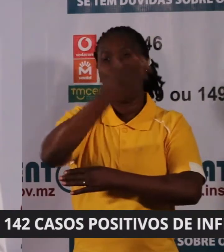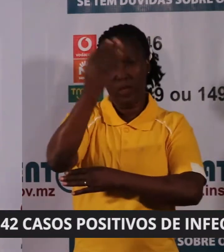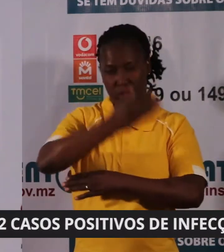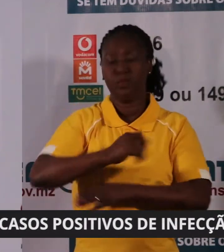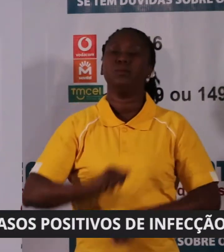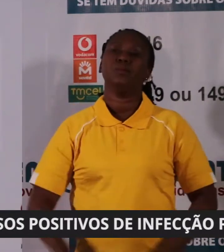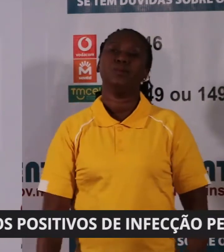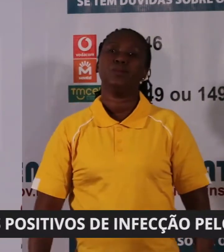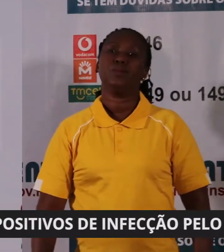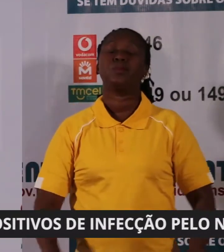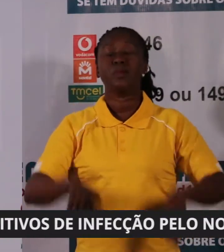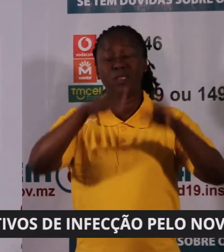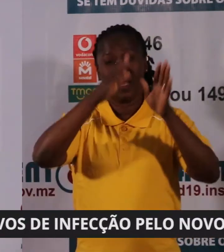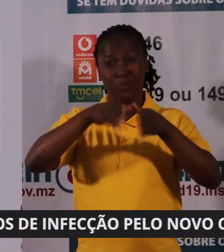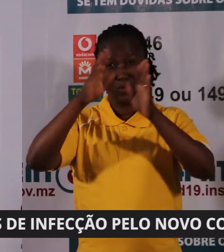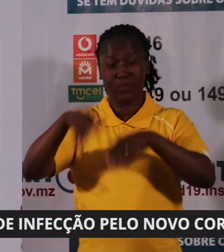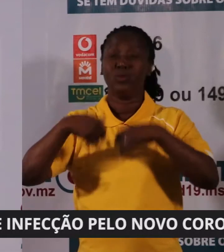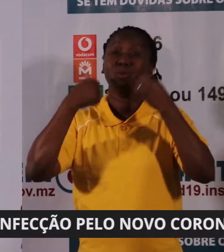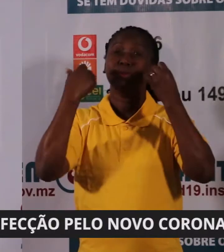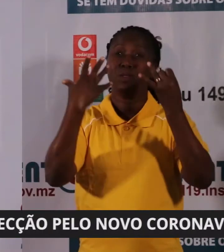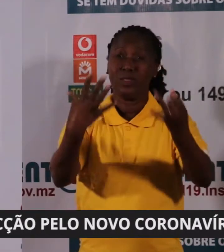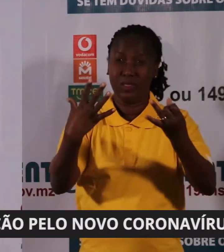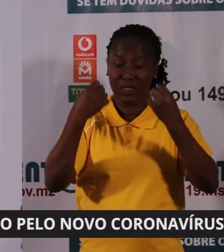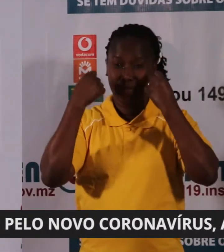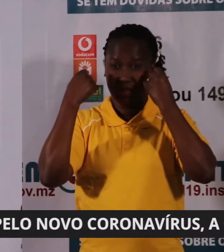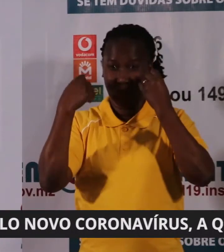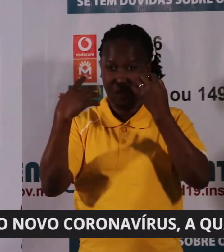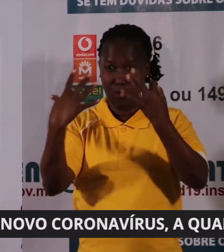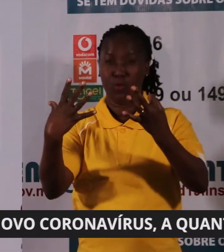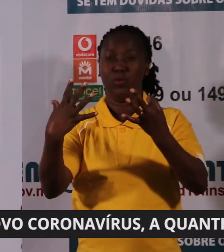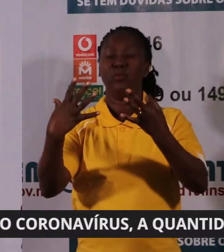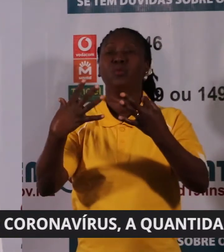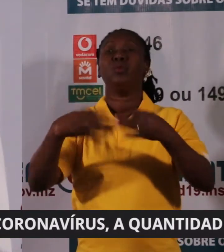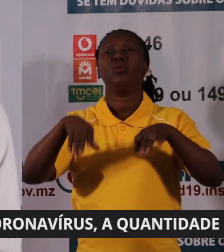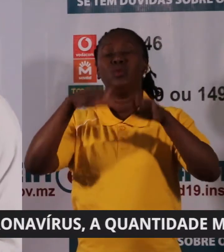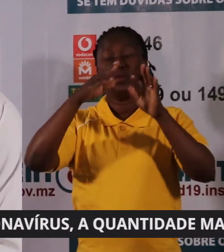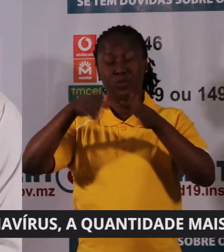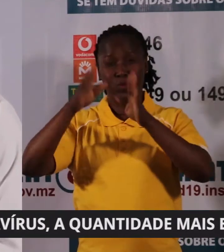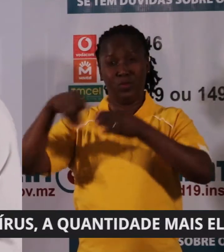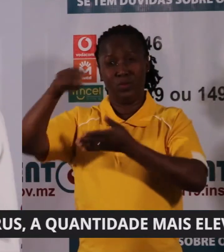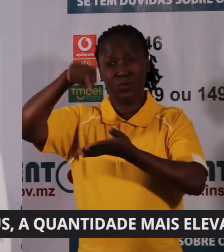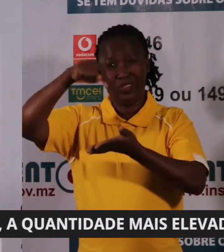Trinta setenta e oito casos são reportados na cidade.